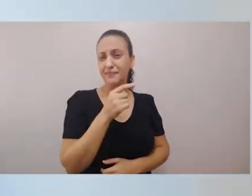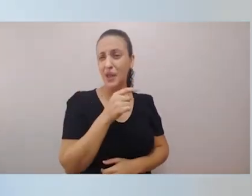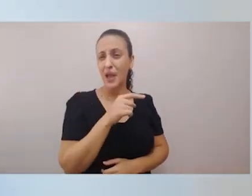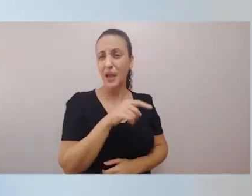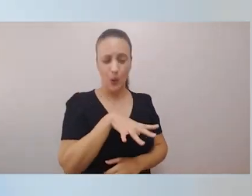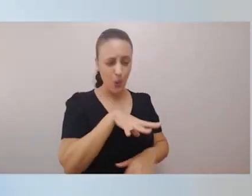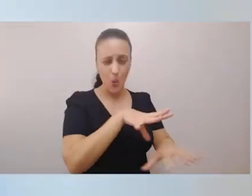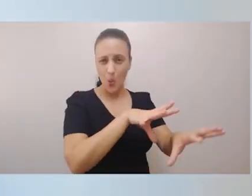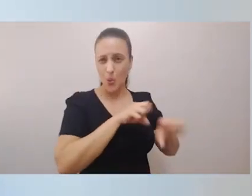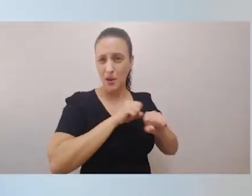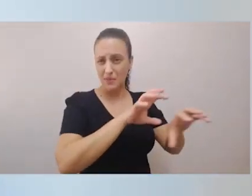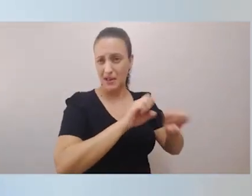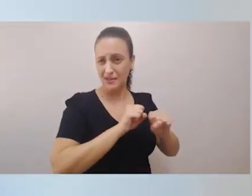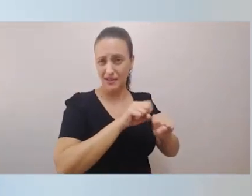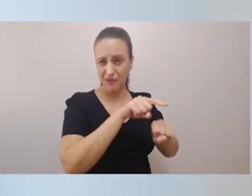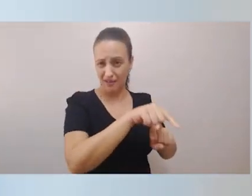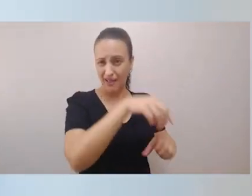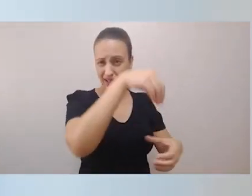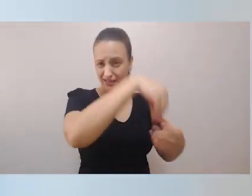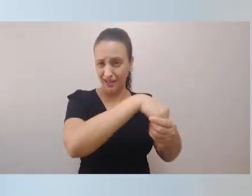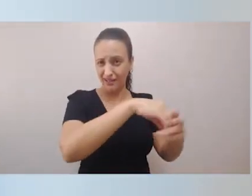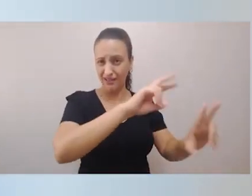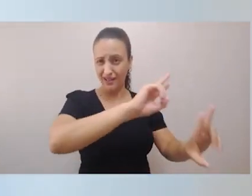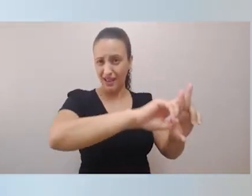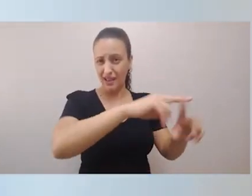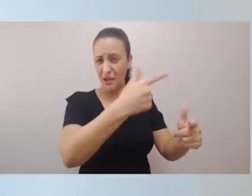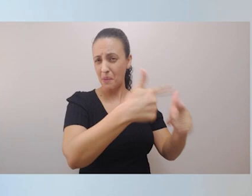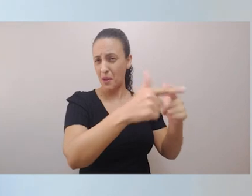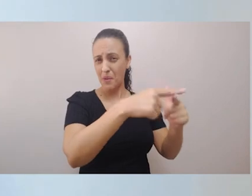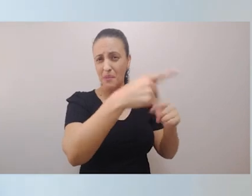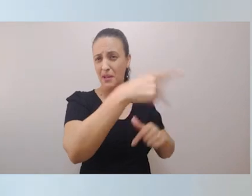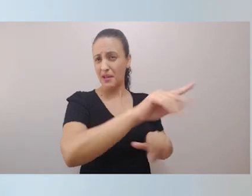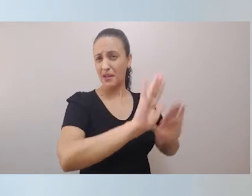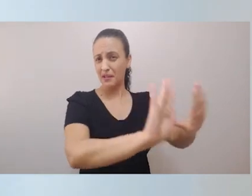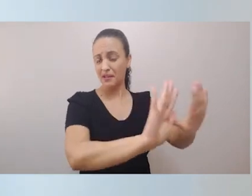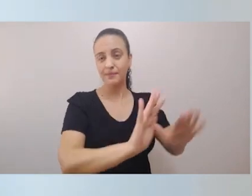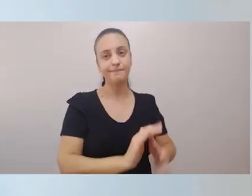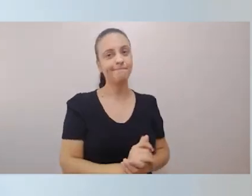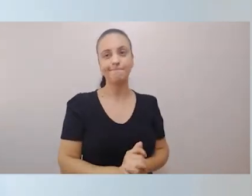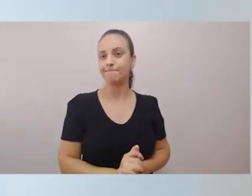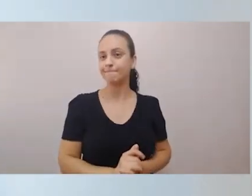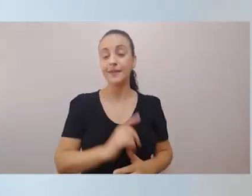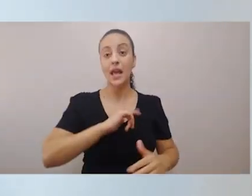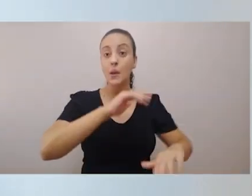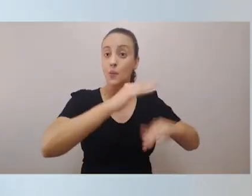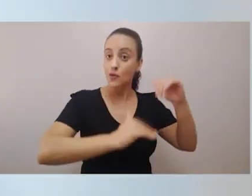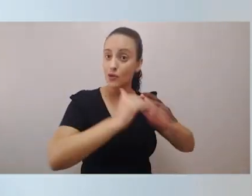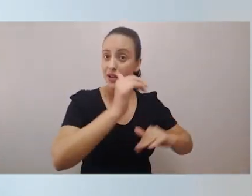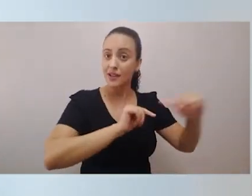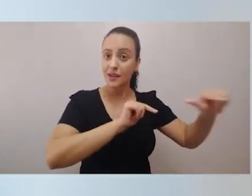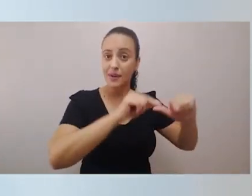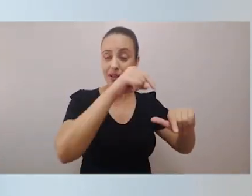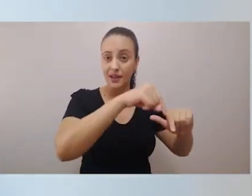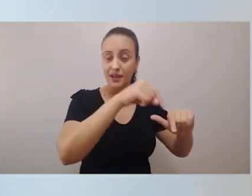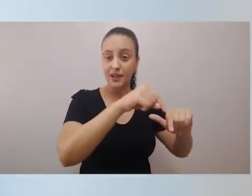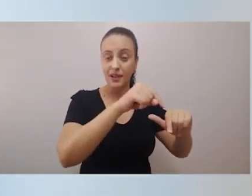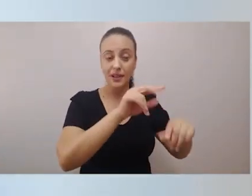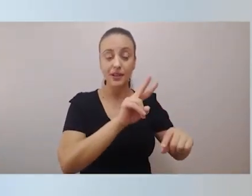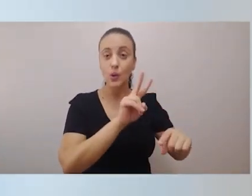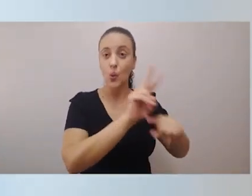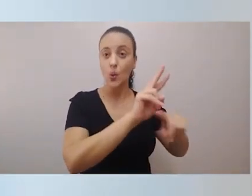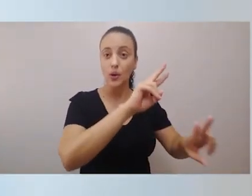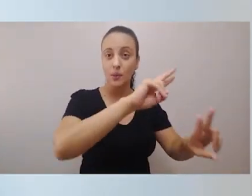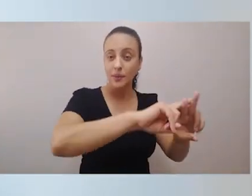penitenciário. Na verdade, ela atinge a todos os que trabalham nas unidades, porque os agentes penitenciários, os profissionais de